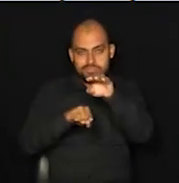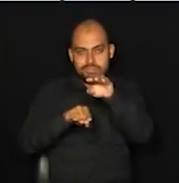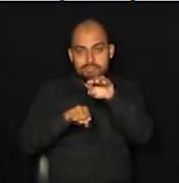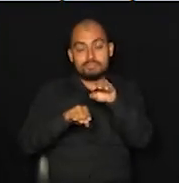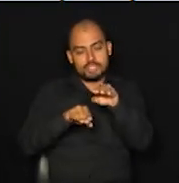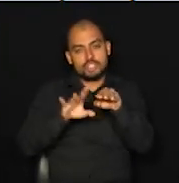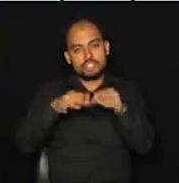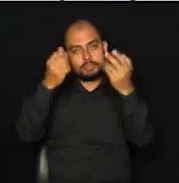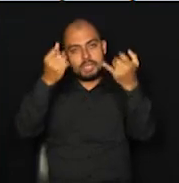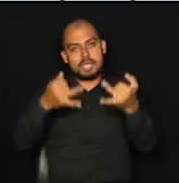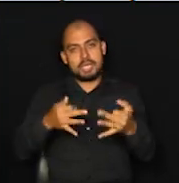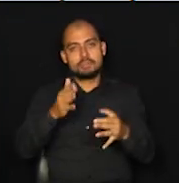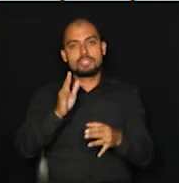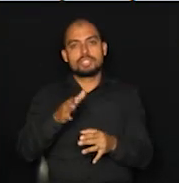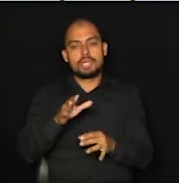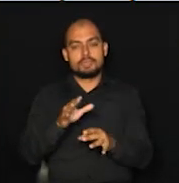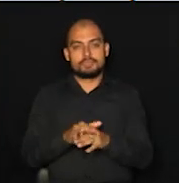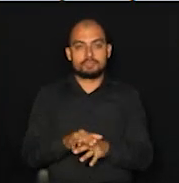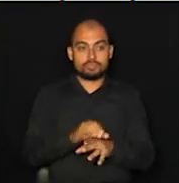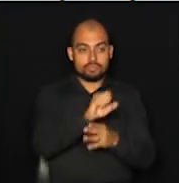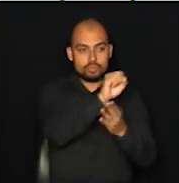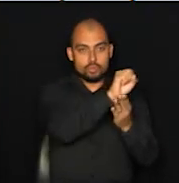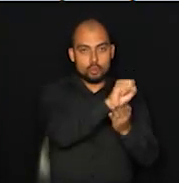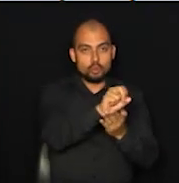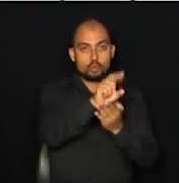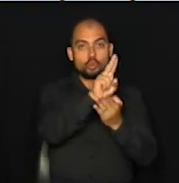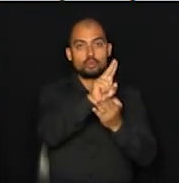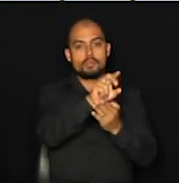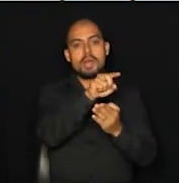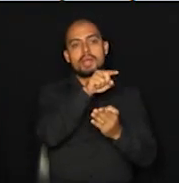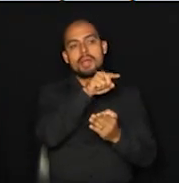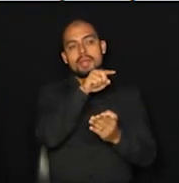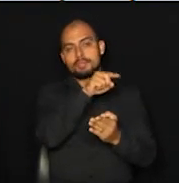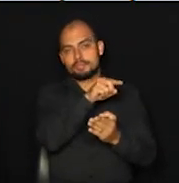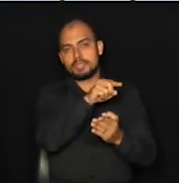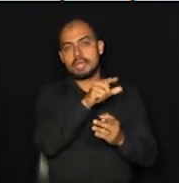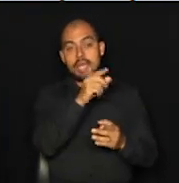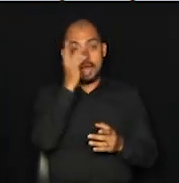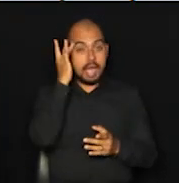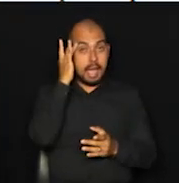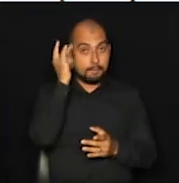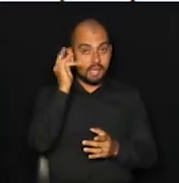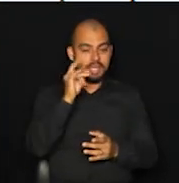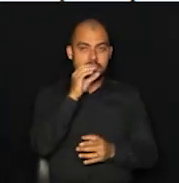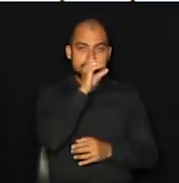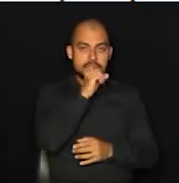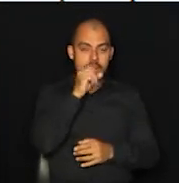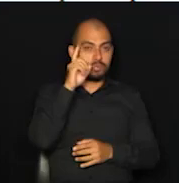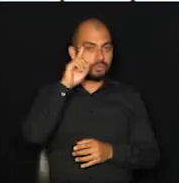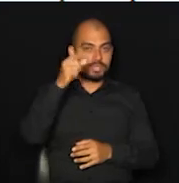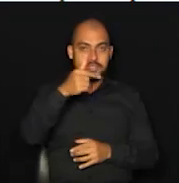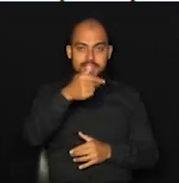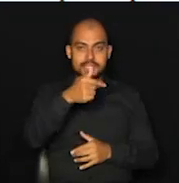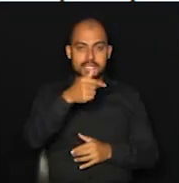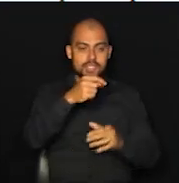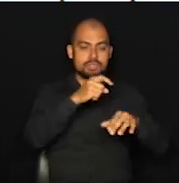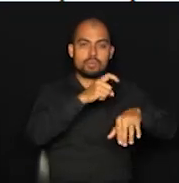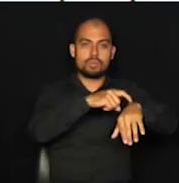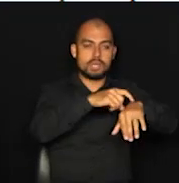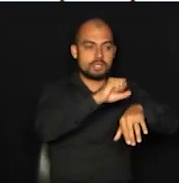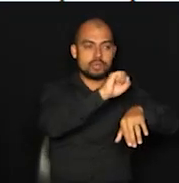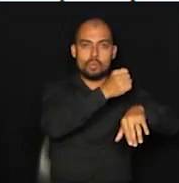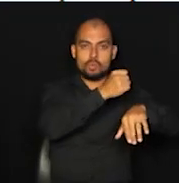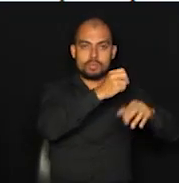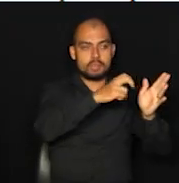justamente sobre isso. E Sumaré, inclusive, realiza amanhã, sábado, dia 7, das 8 da manhã